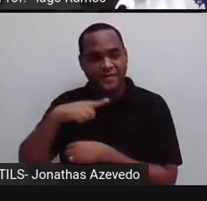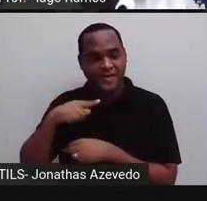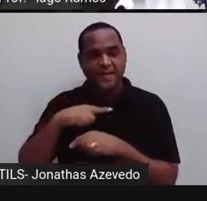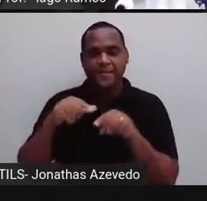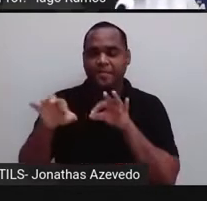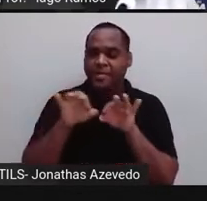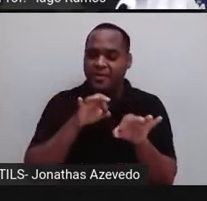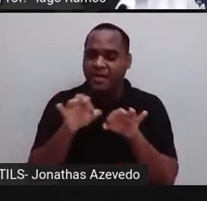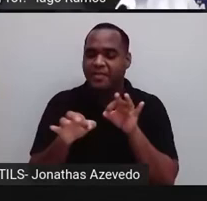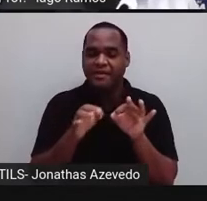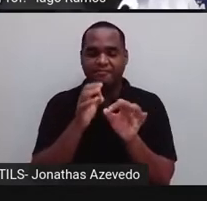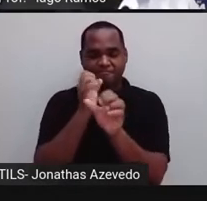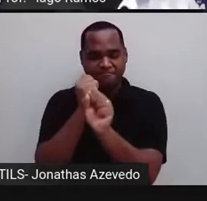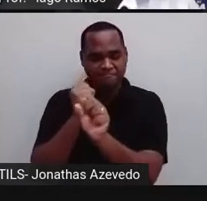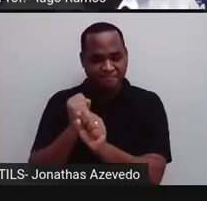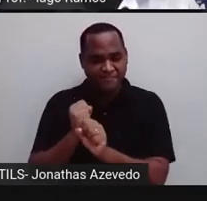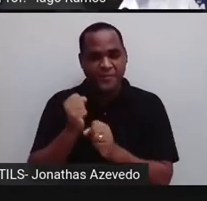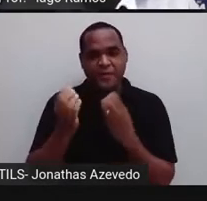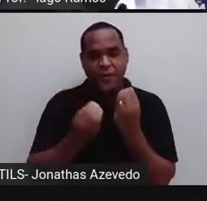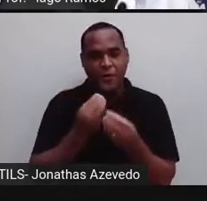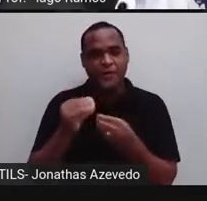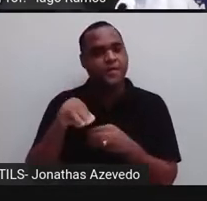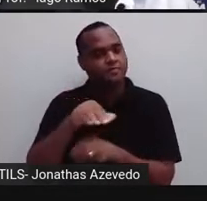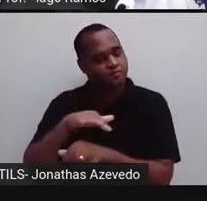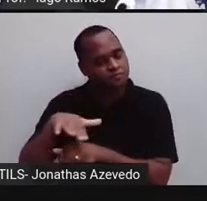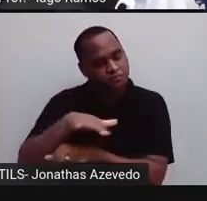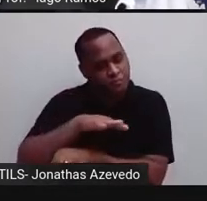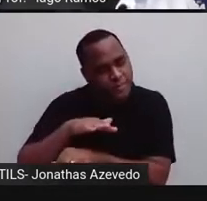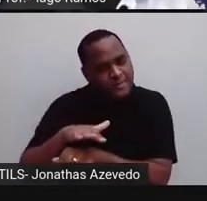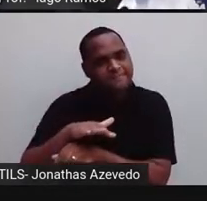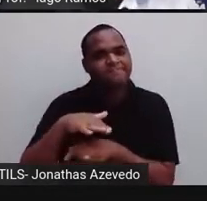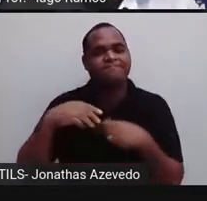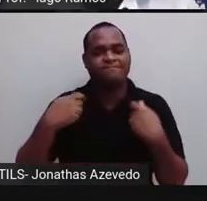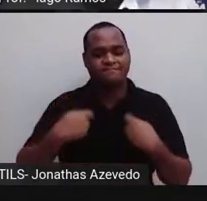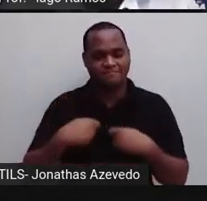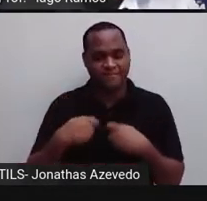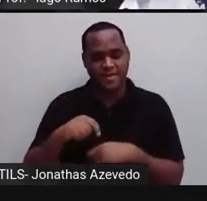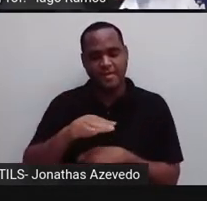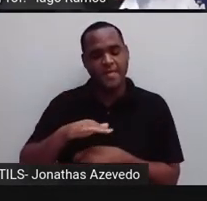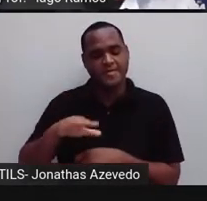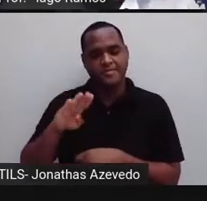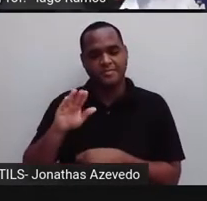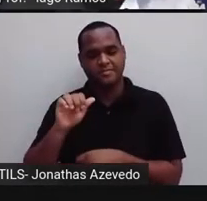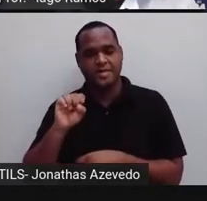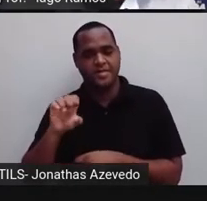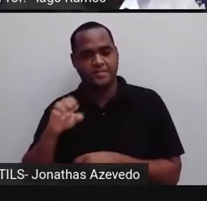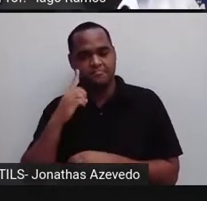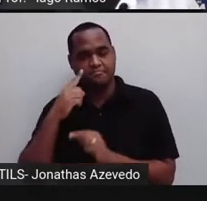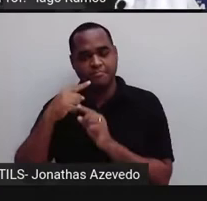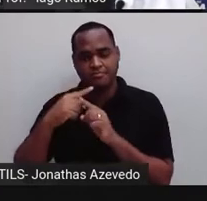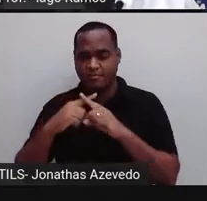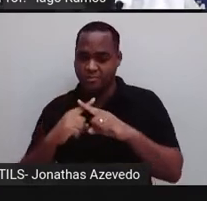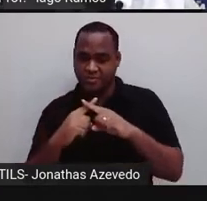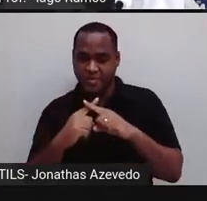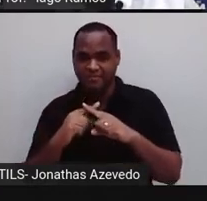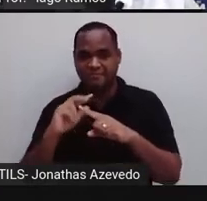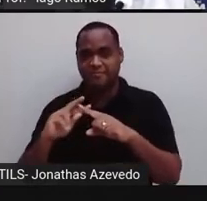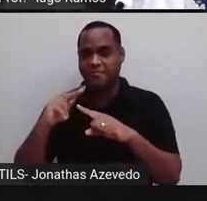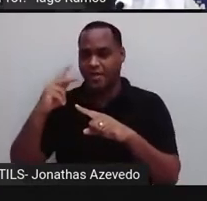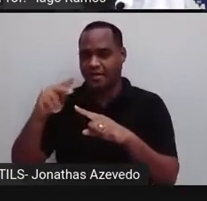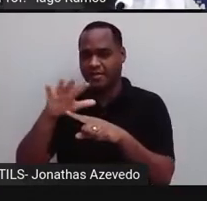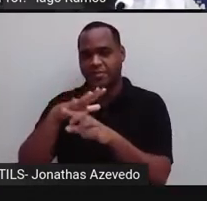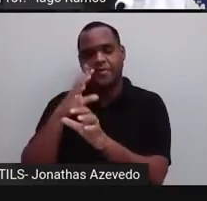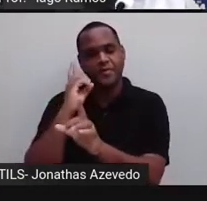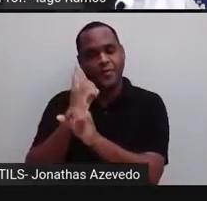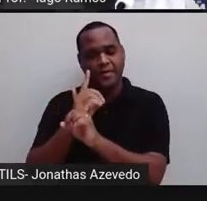cálculo, a gente mantém a base, tá bom? Faz uma multiplicação nos expoentes, depois é só a